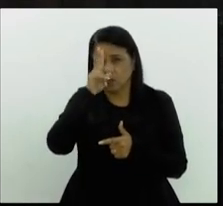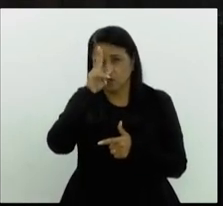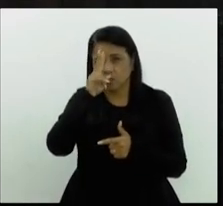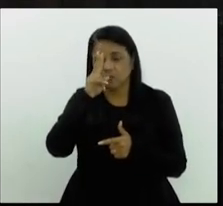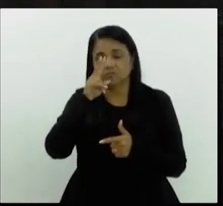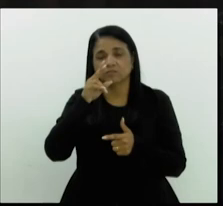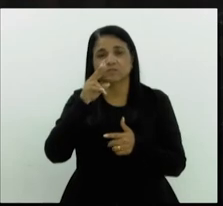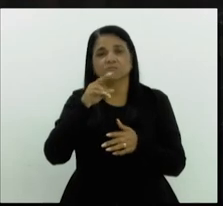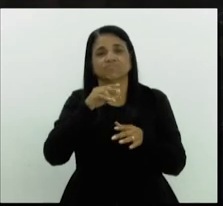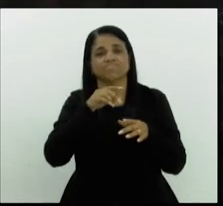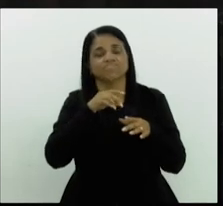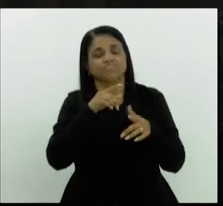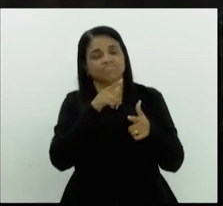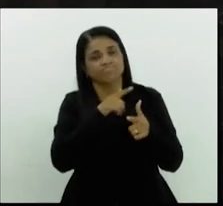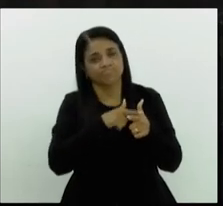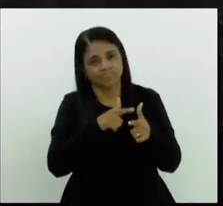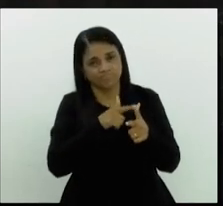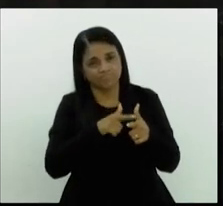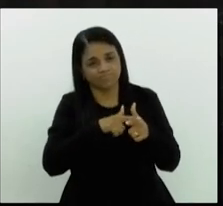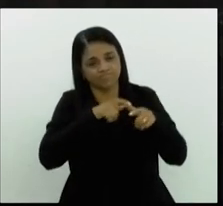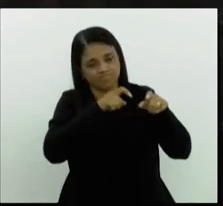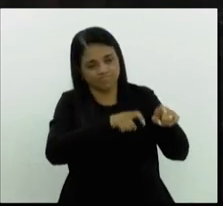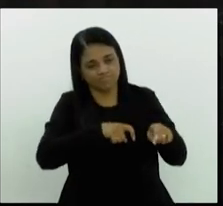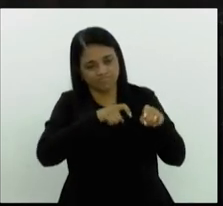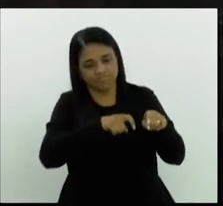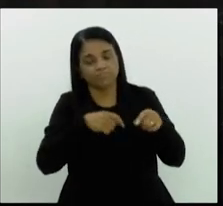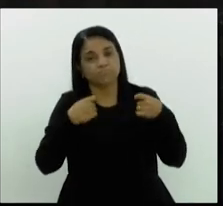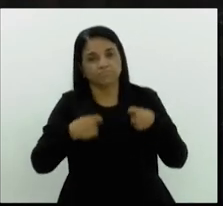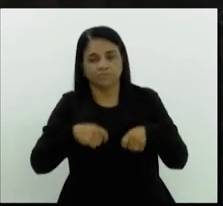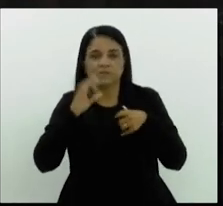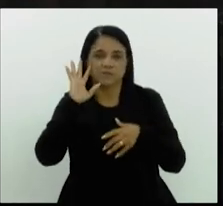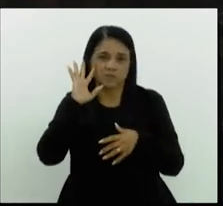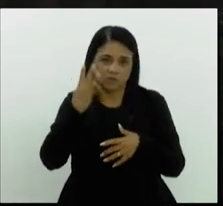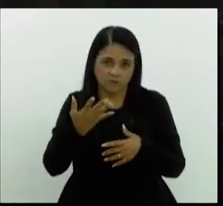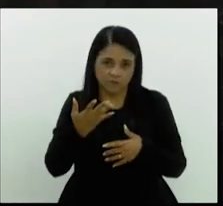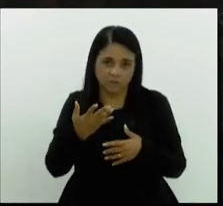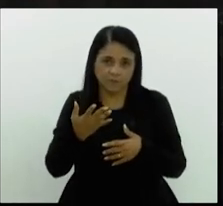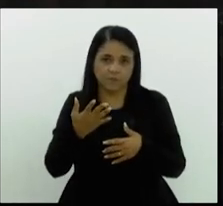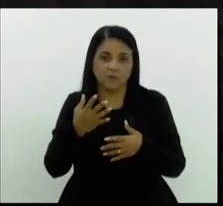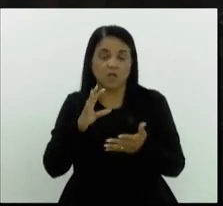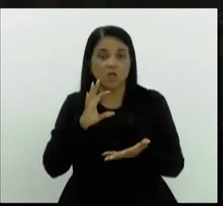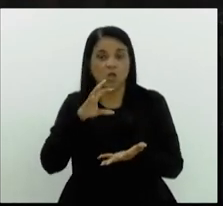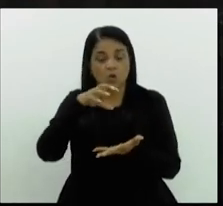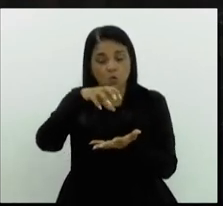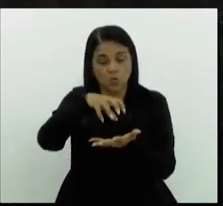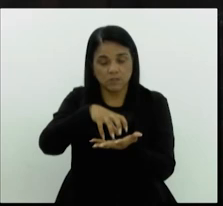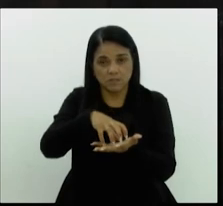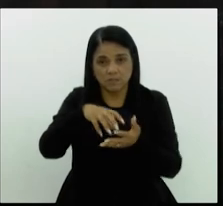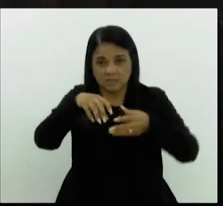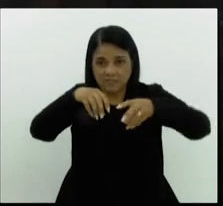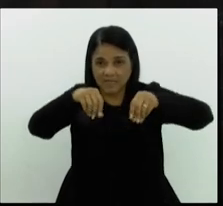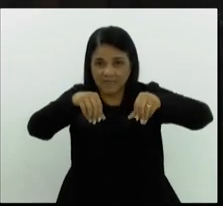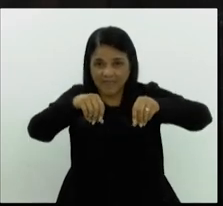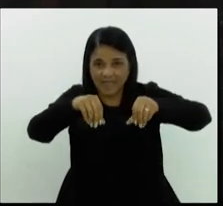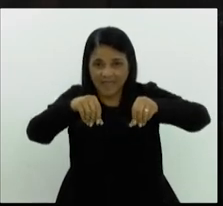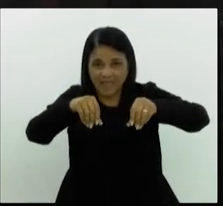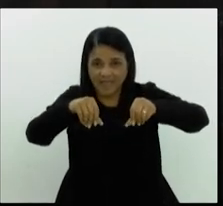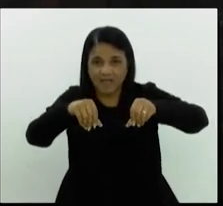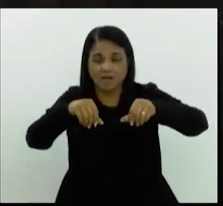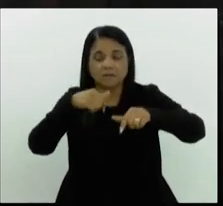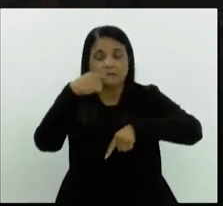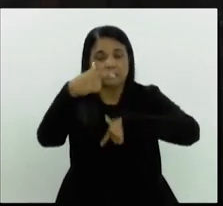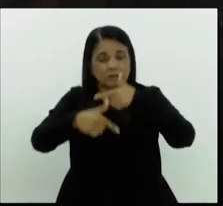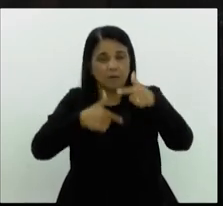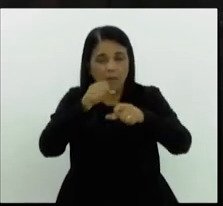agrária brasileira que precisam ser resolvidos, como a questão da concentração da terra, como o trabalho análogo à